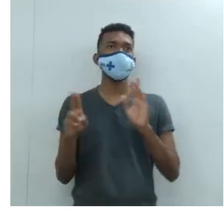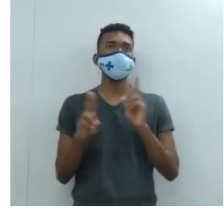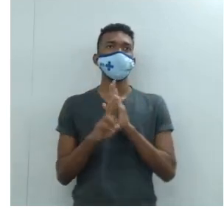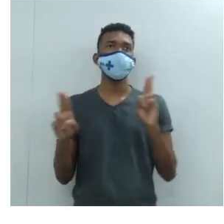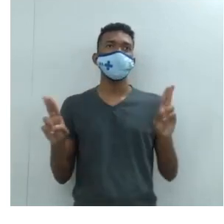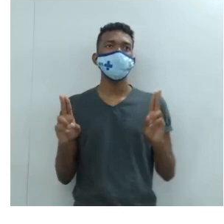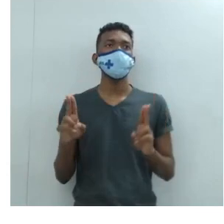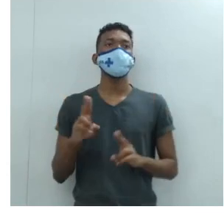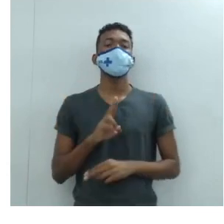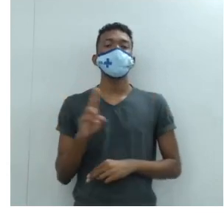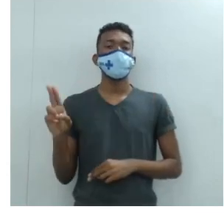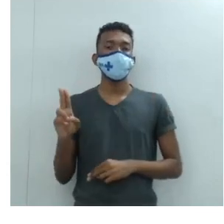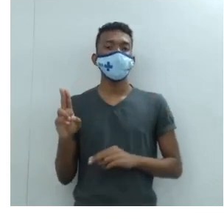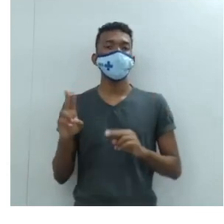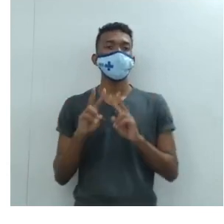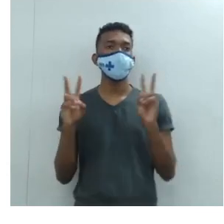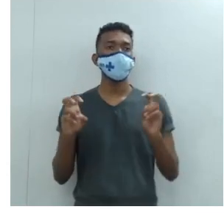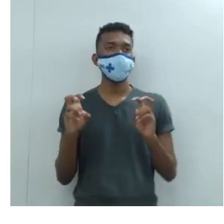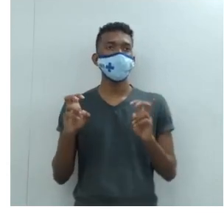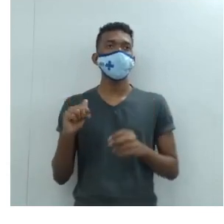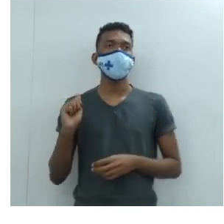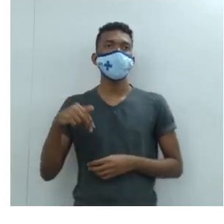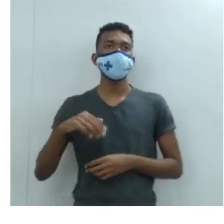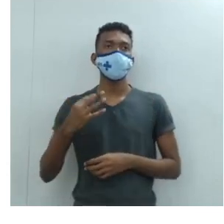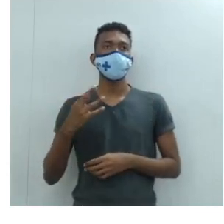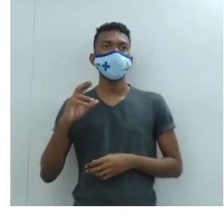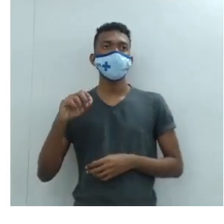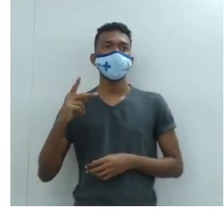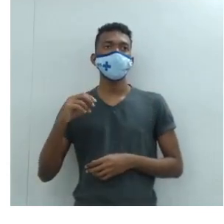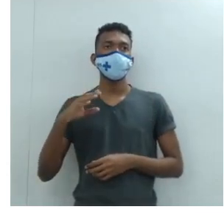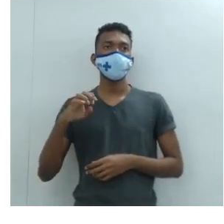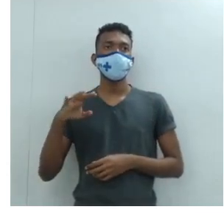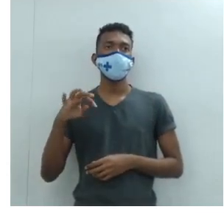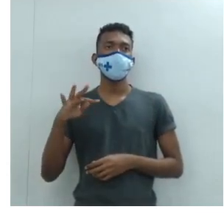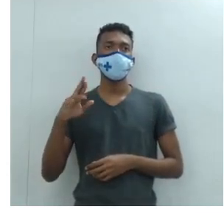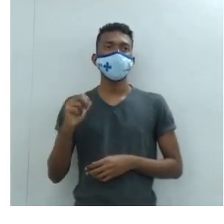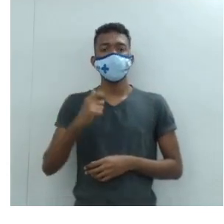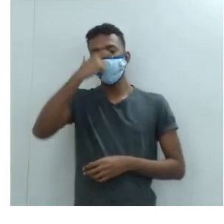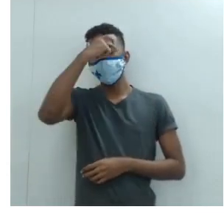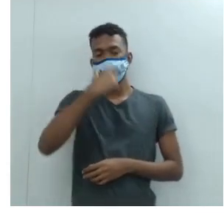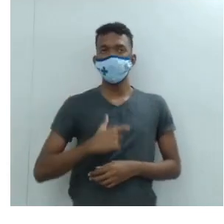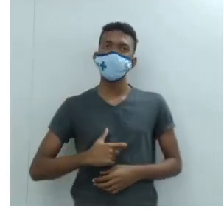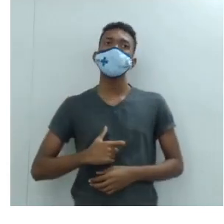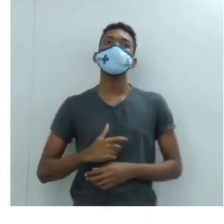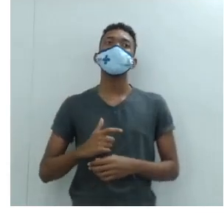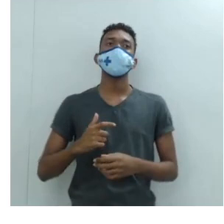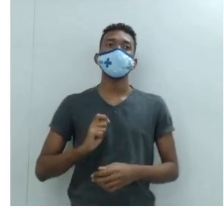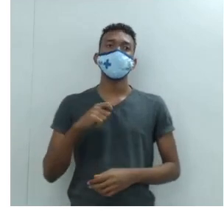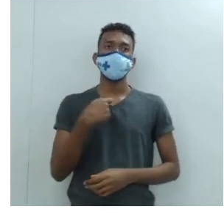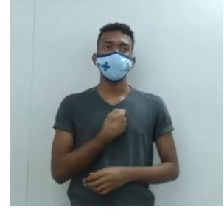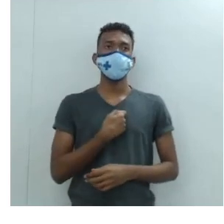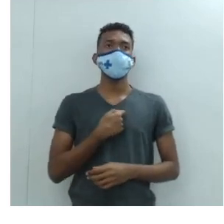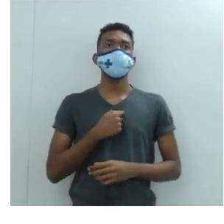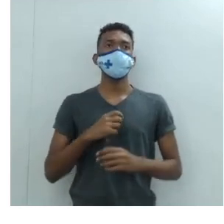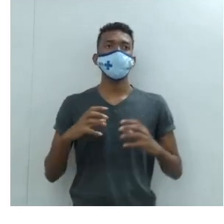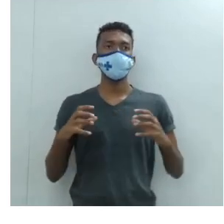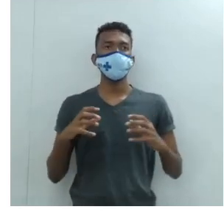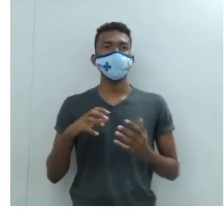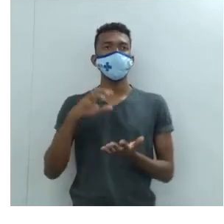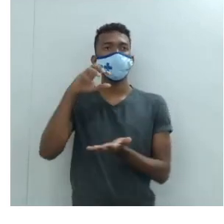antropocentrismo, então homem como centro, né? Aí vem o